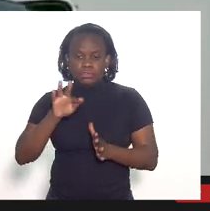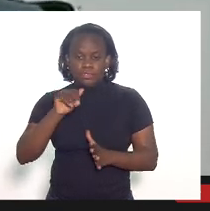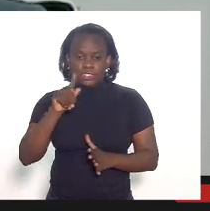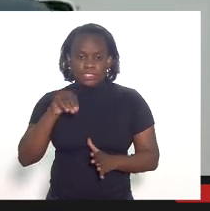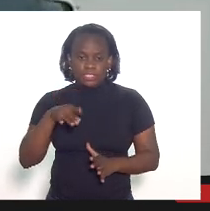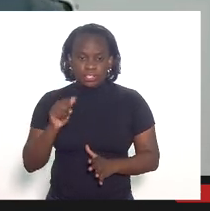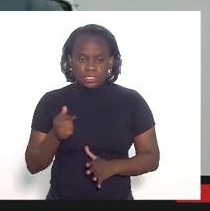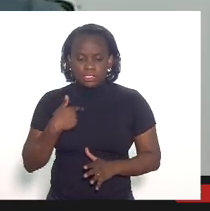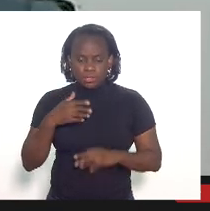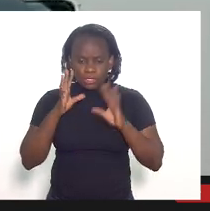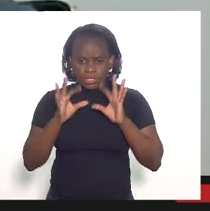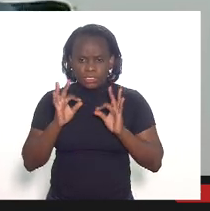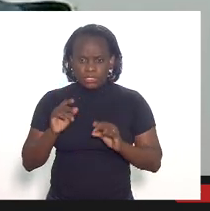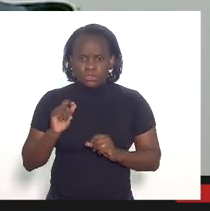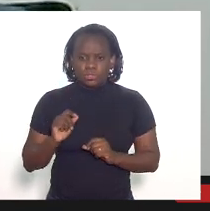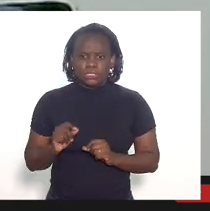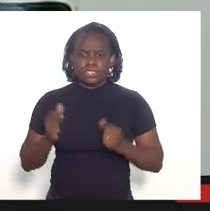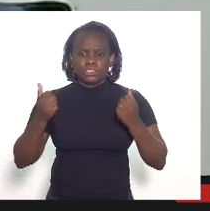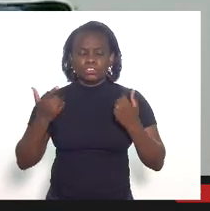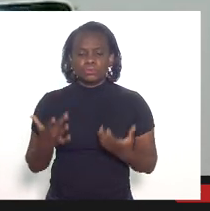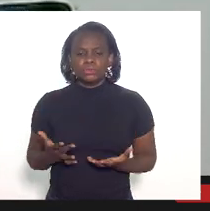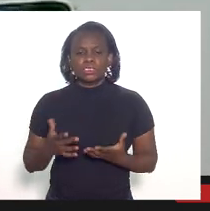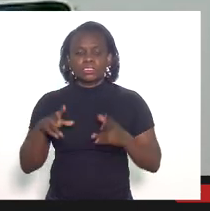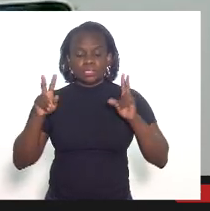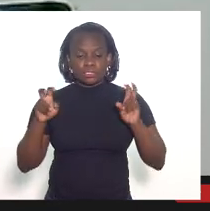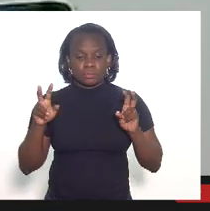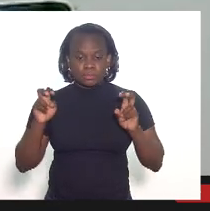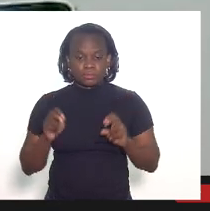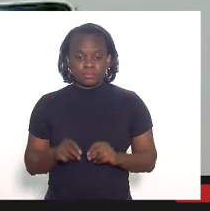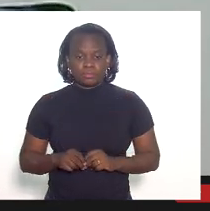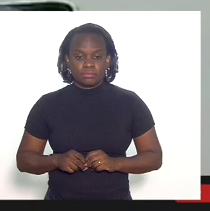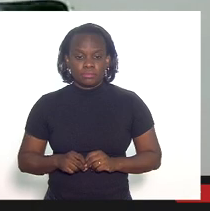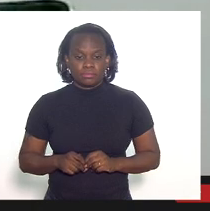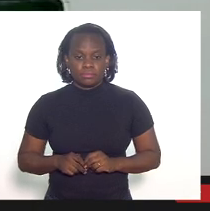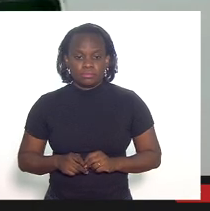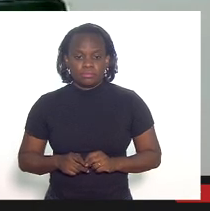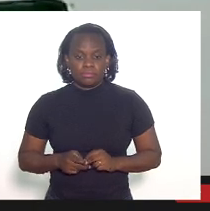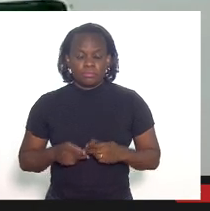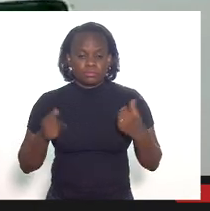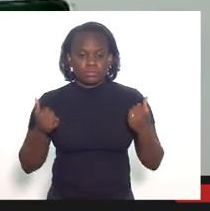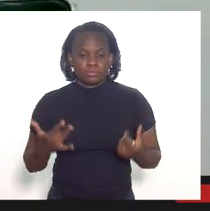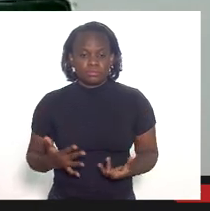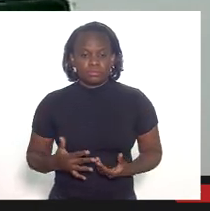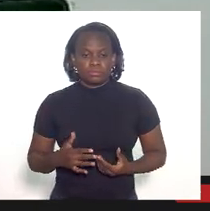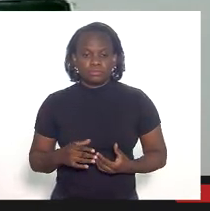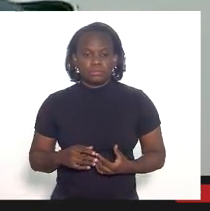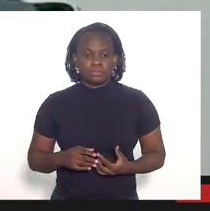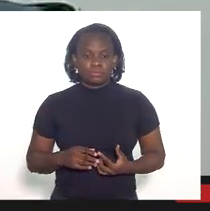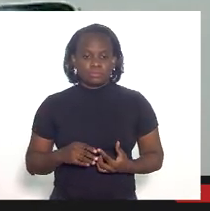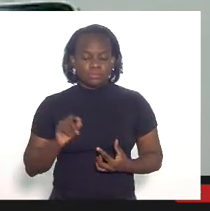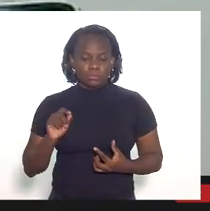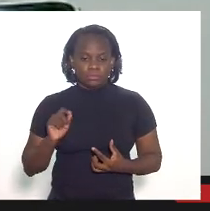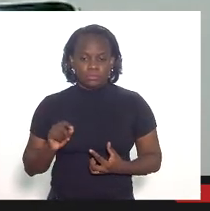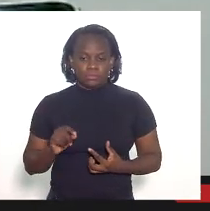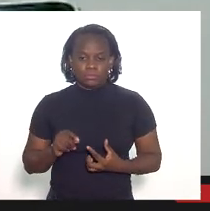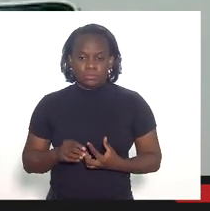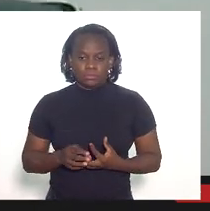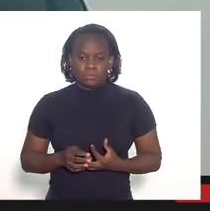a atenção que trata do tema que falou da questão